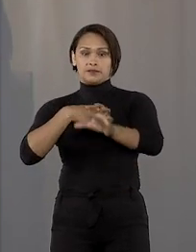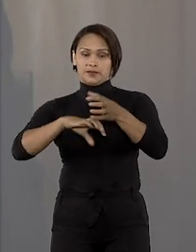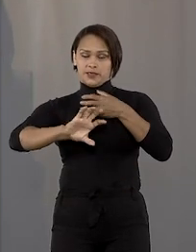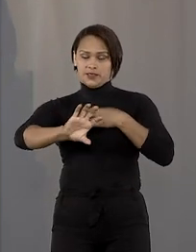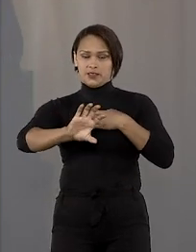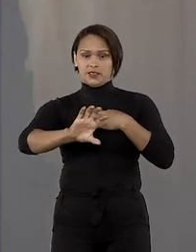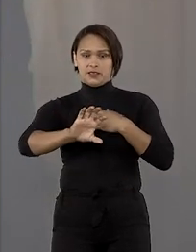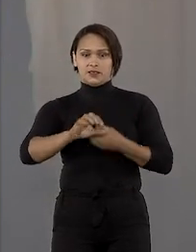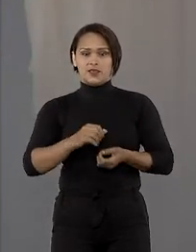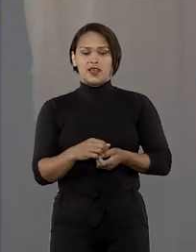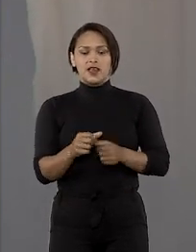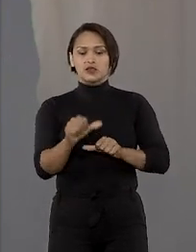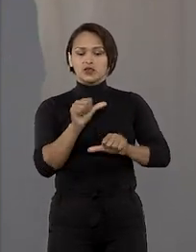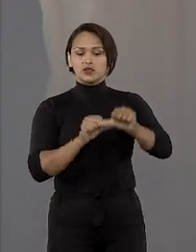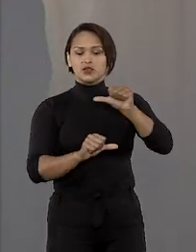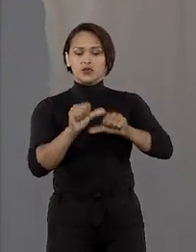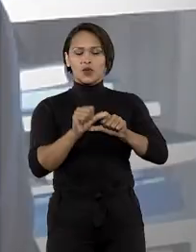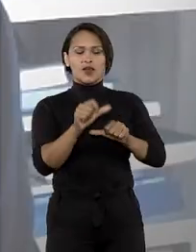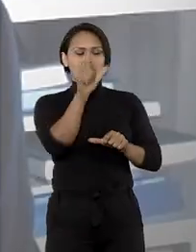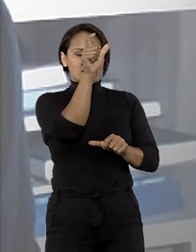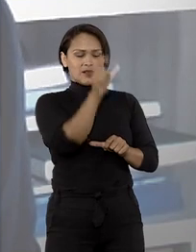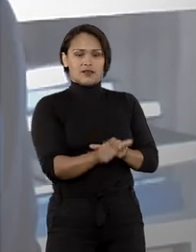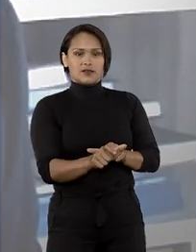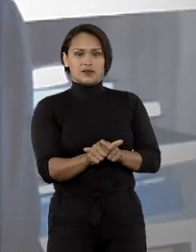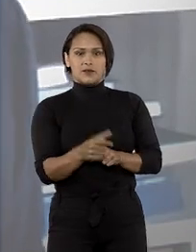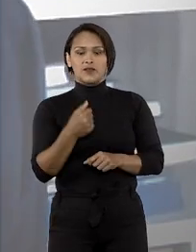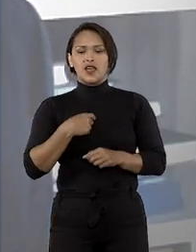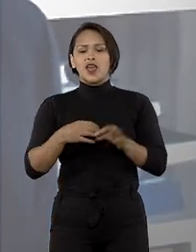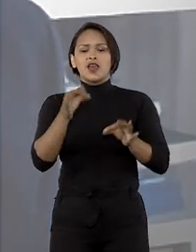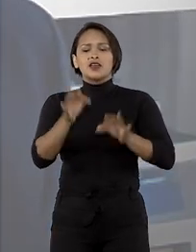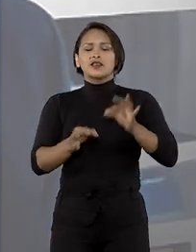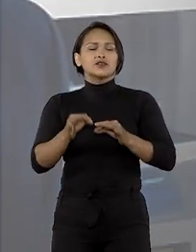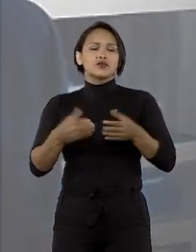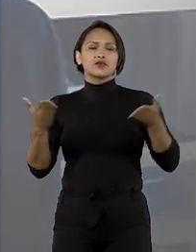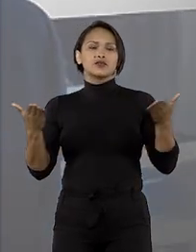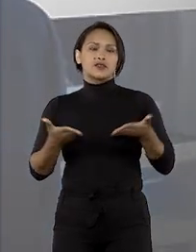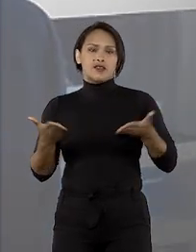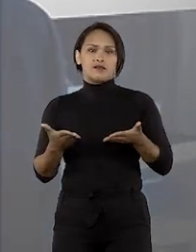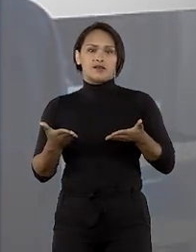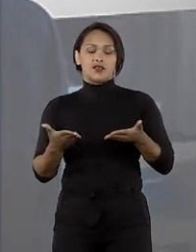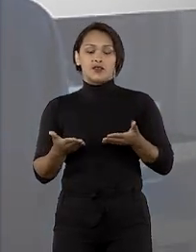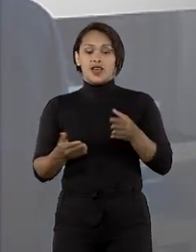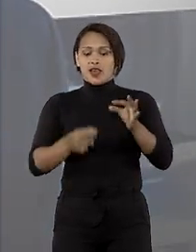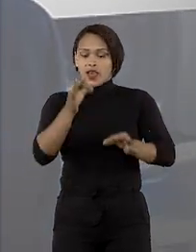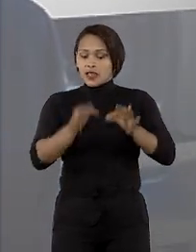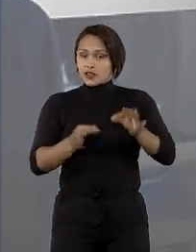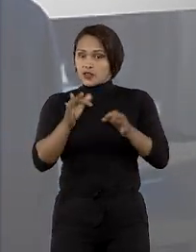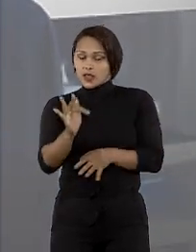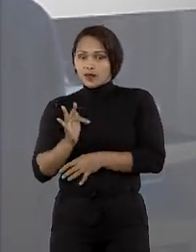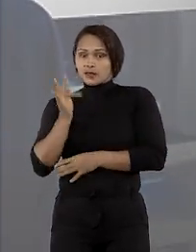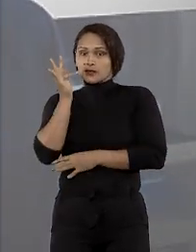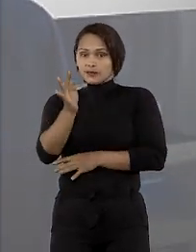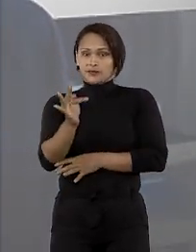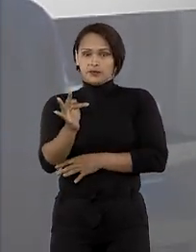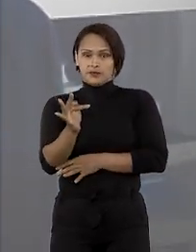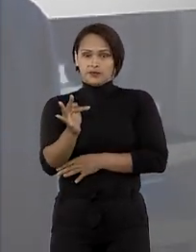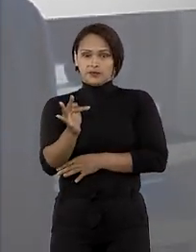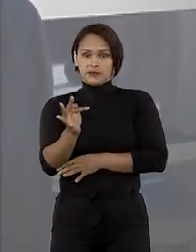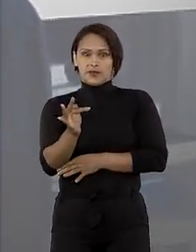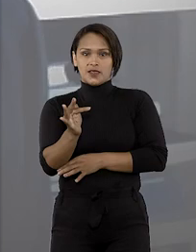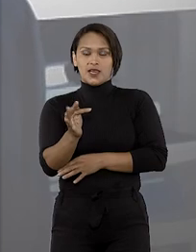alteridade. Eu me colocar no seu lugar. Ele não julga para hoje, ele julga para amanhã.